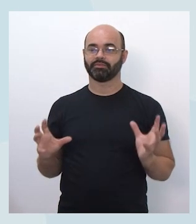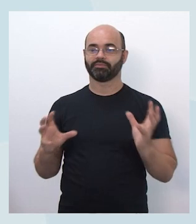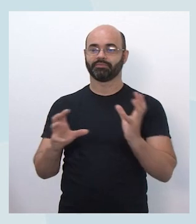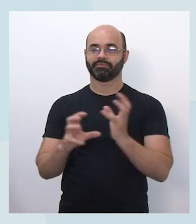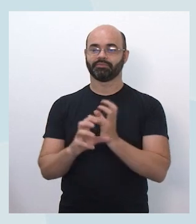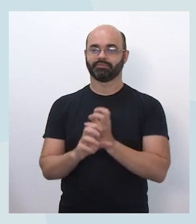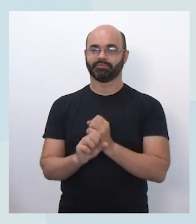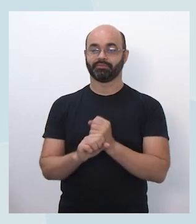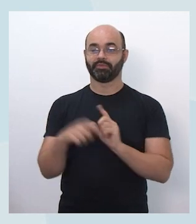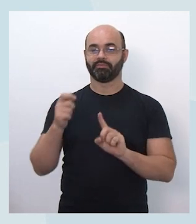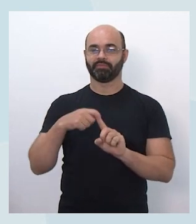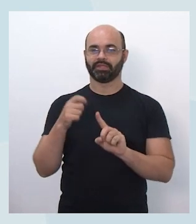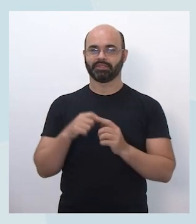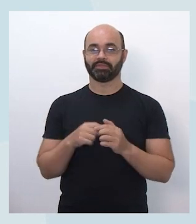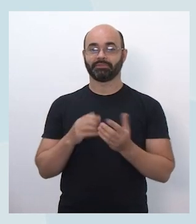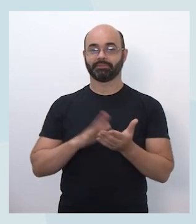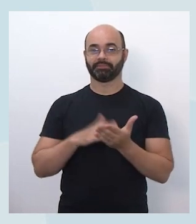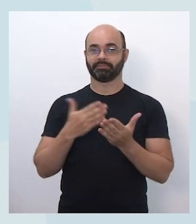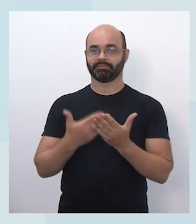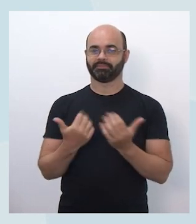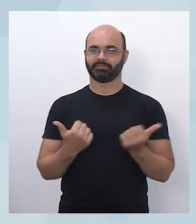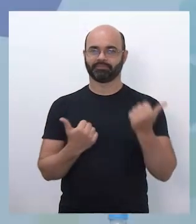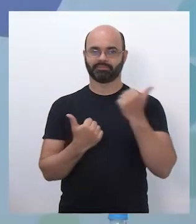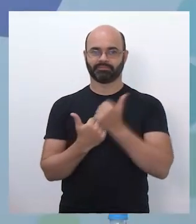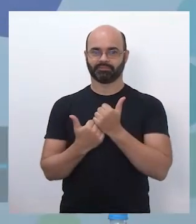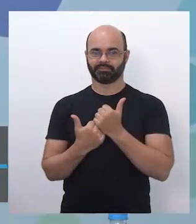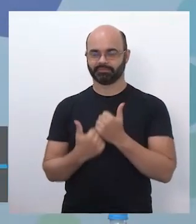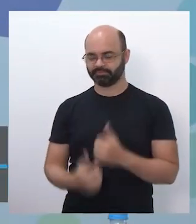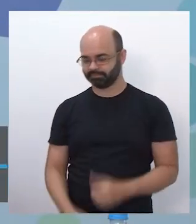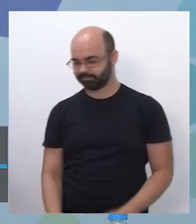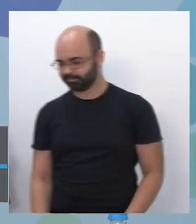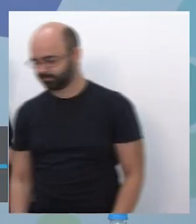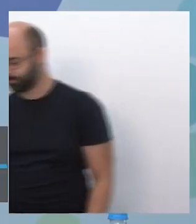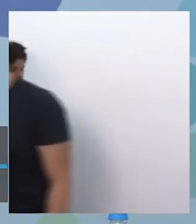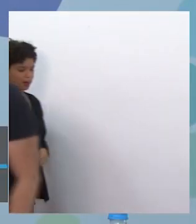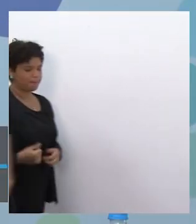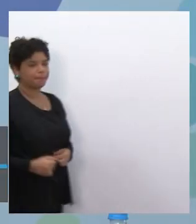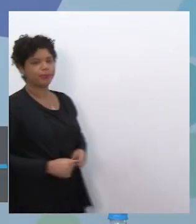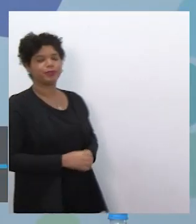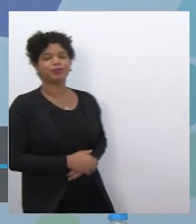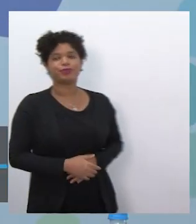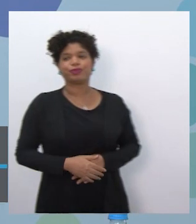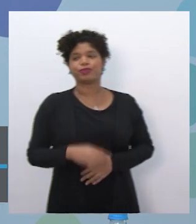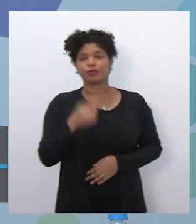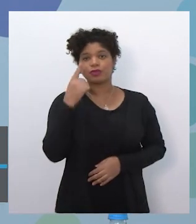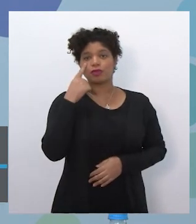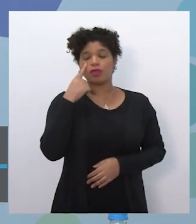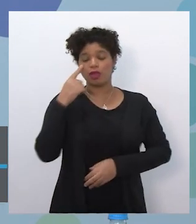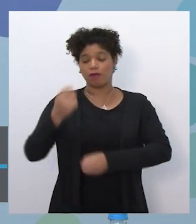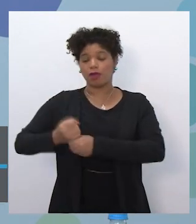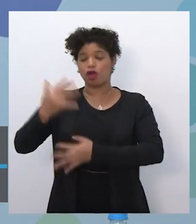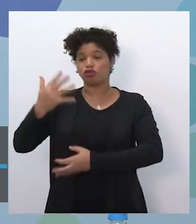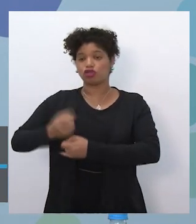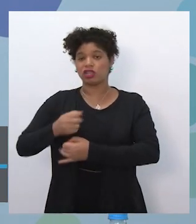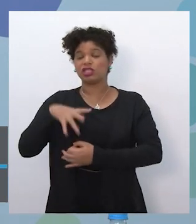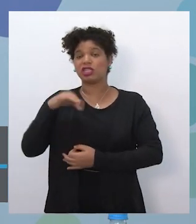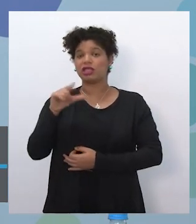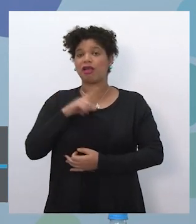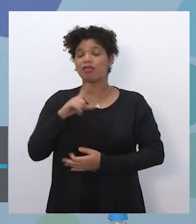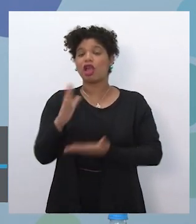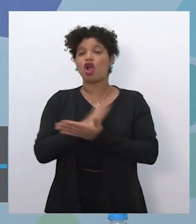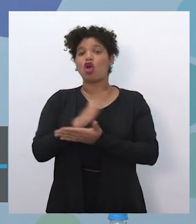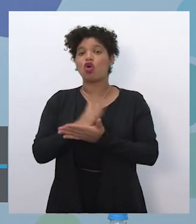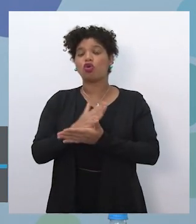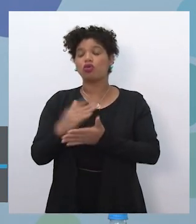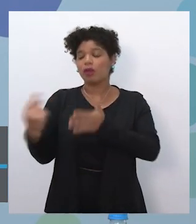por mês. Eu vou abrir aqui o chat para ver se a gente tem algumas perguntas aqui que nós